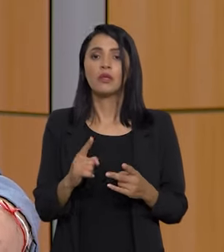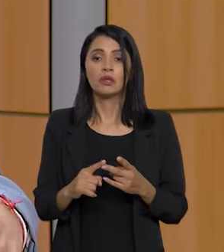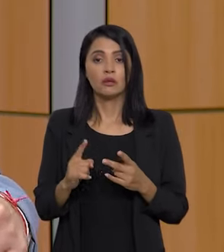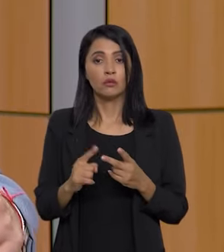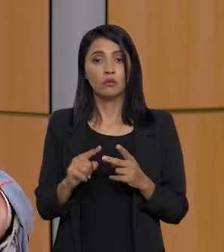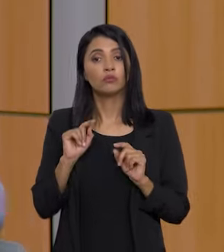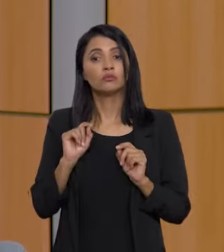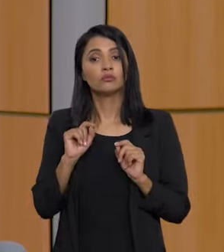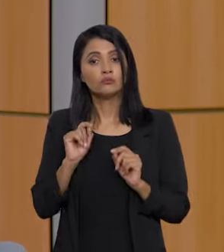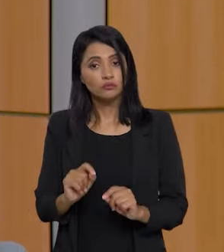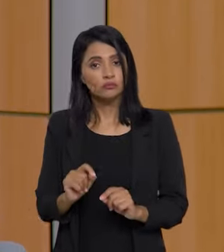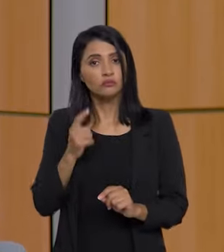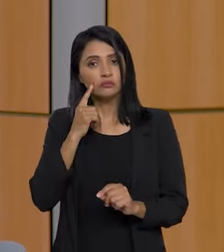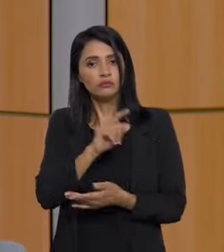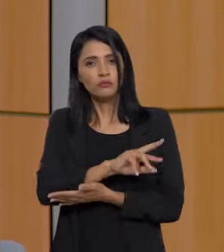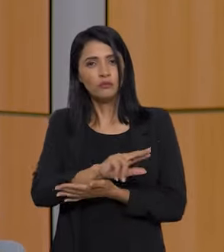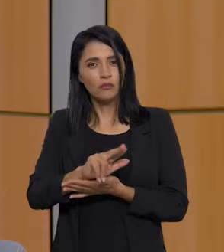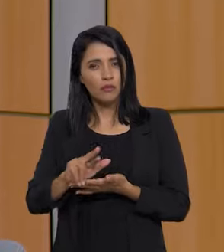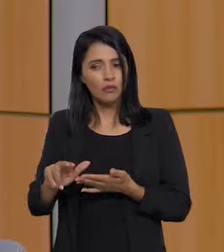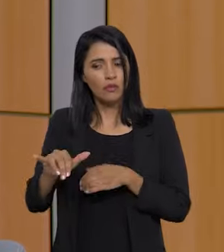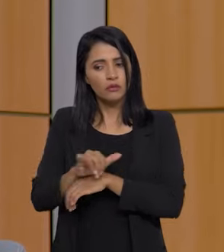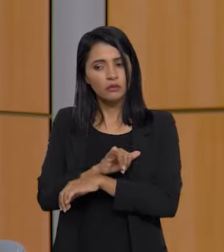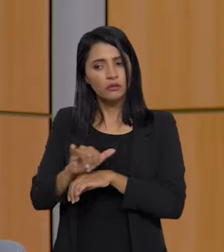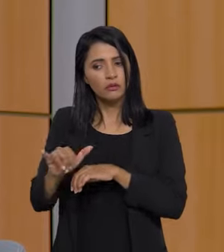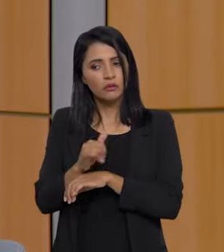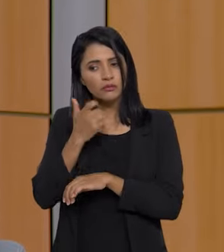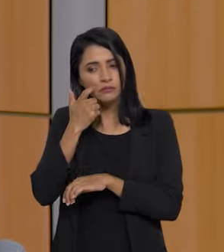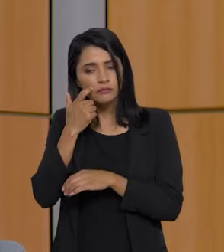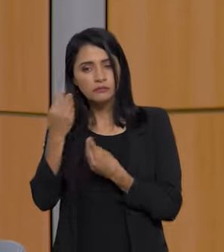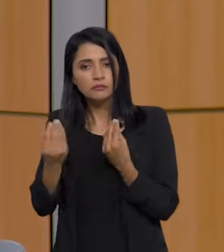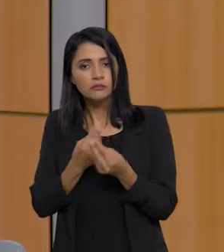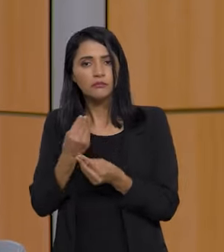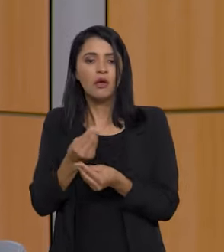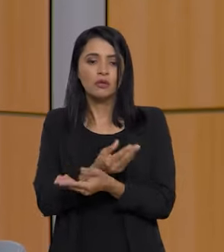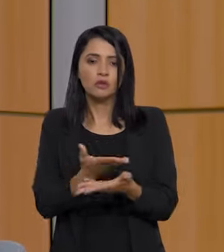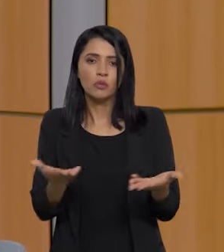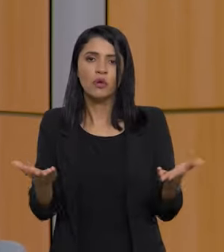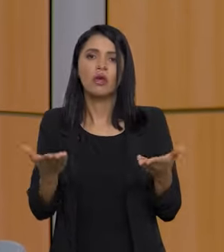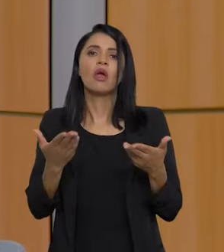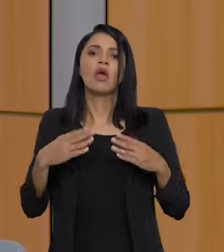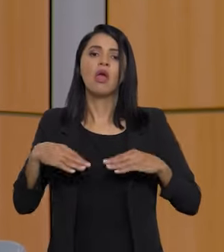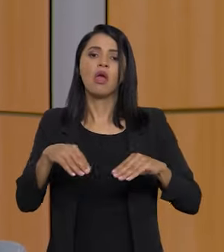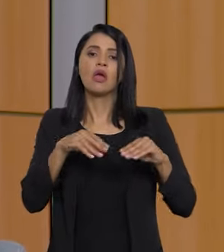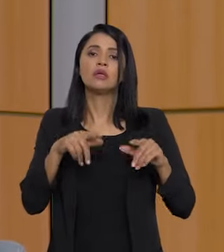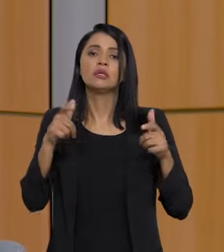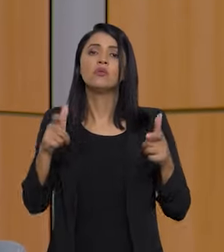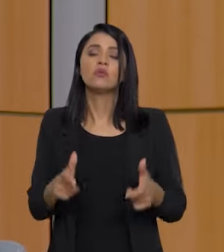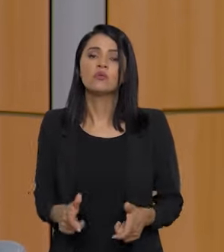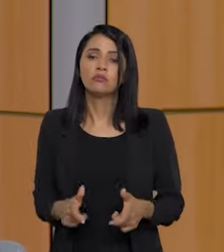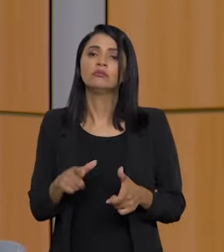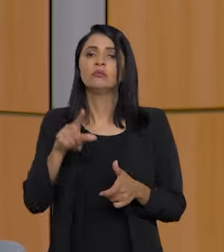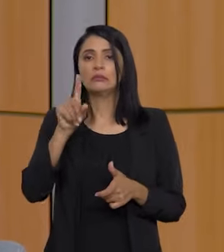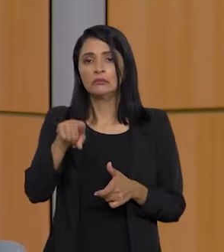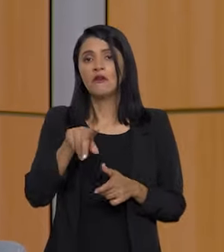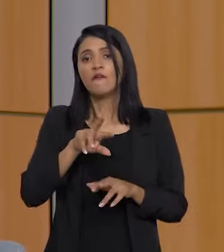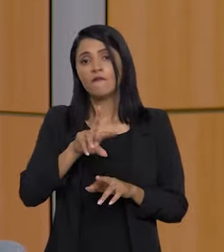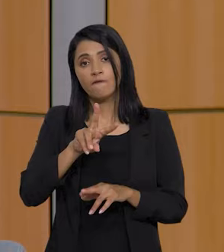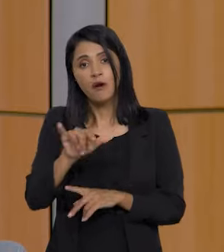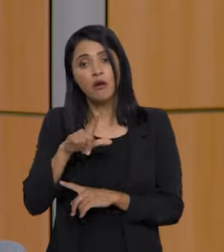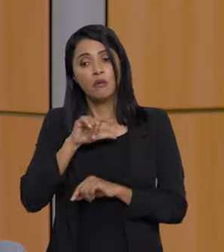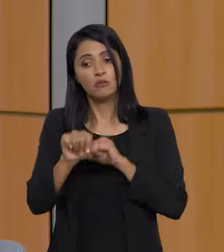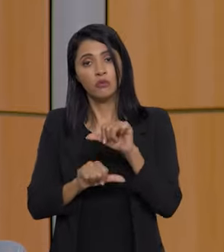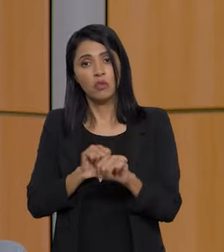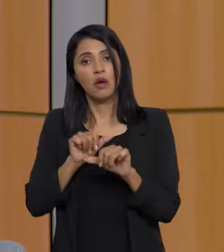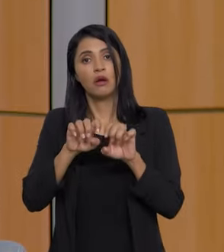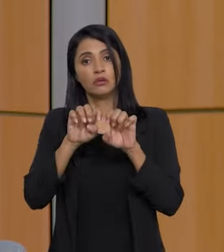segundo lugar, reunindo várias estratégias para a distribuição de terra. Isso vai mudar a estrutura